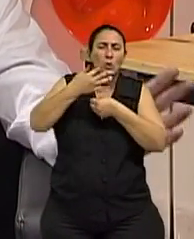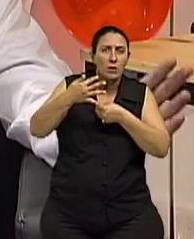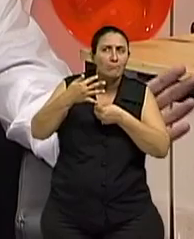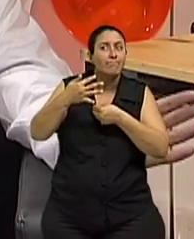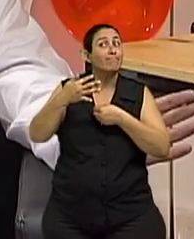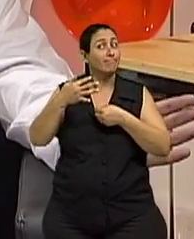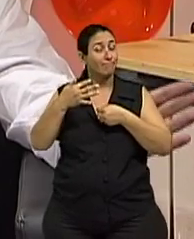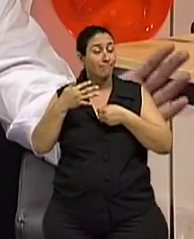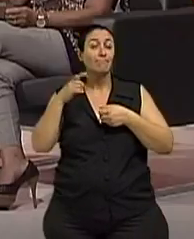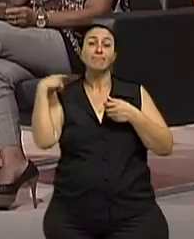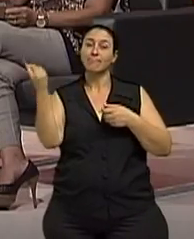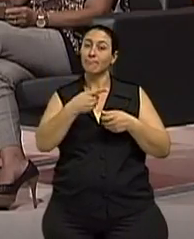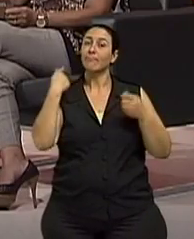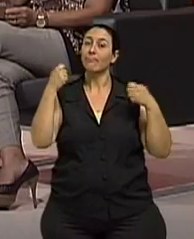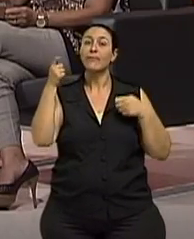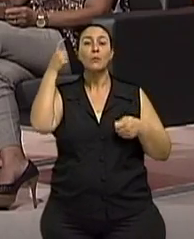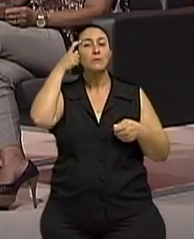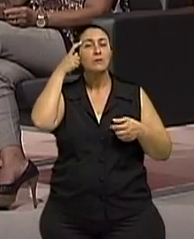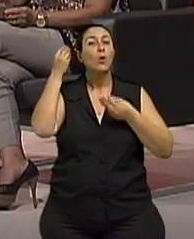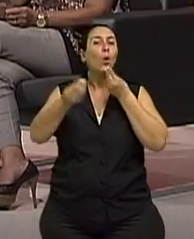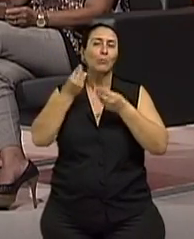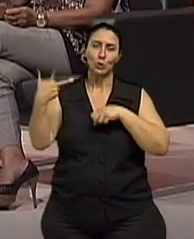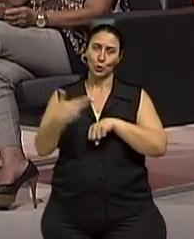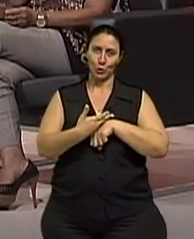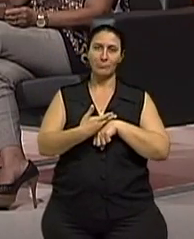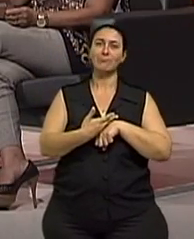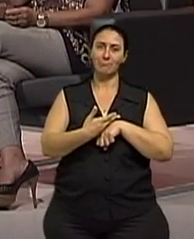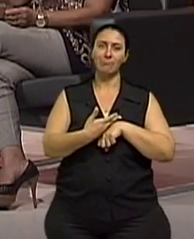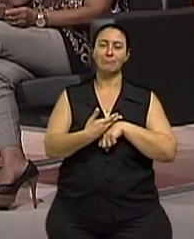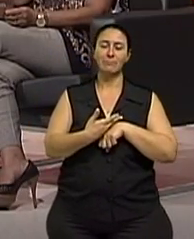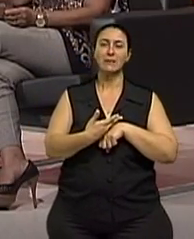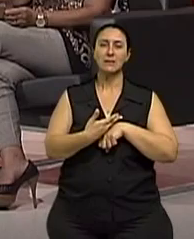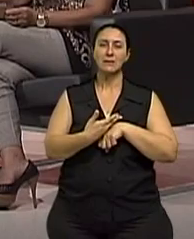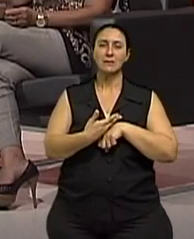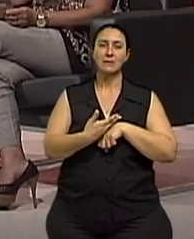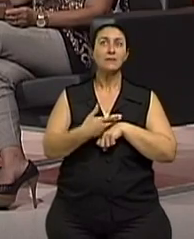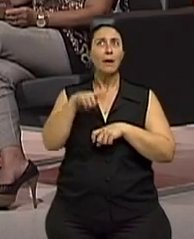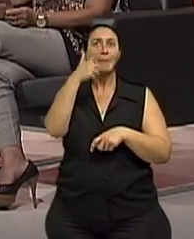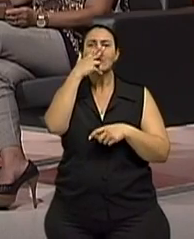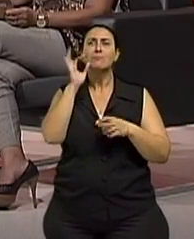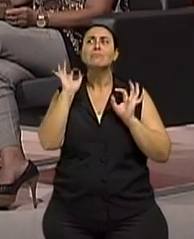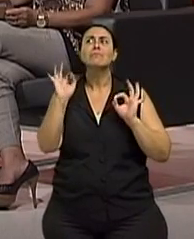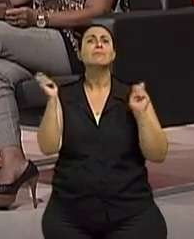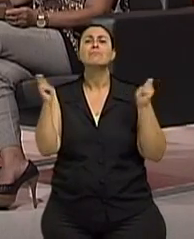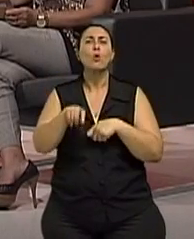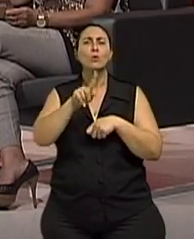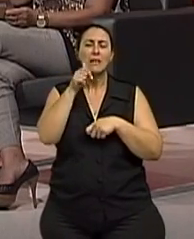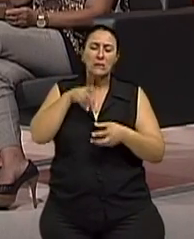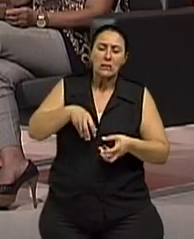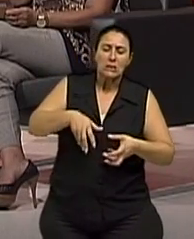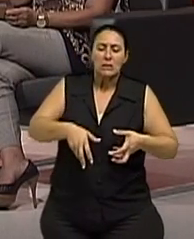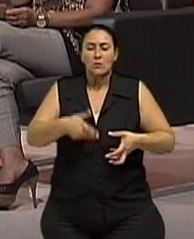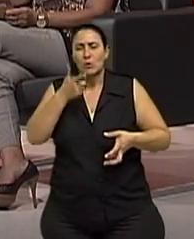a gente começa a pensar na possibilidade de cirurgia. Ah, sim. Perfeito. Quando já está incapacitante mesmo. Quando já está incapacitante. Então,